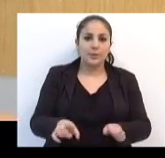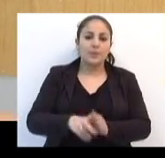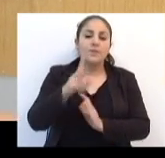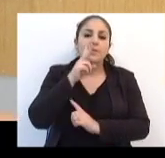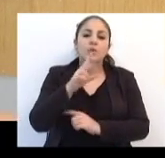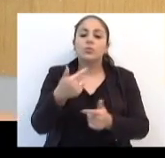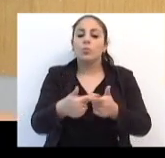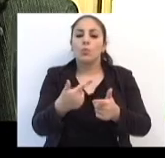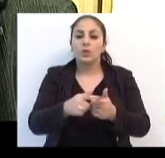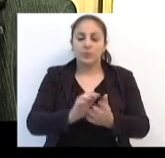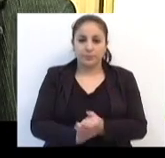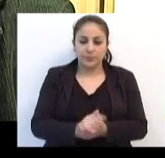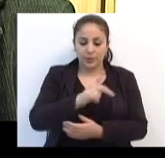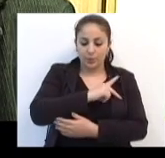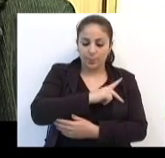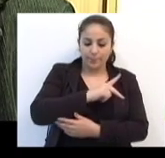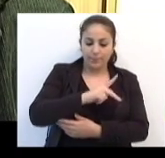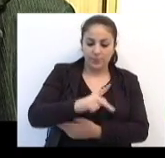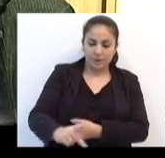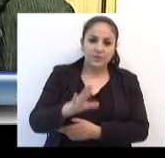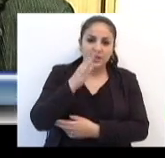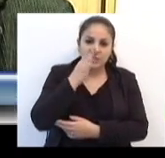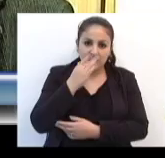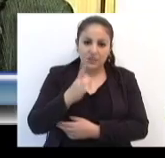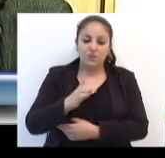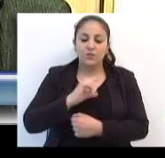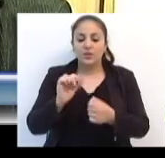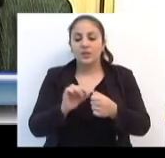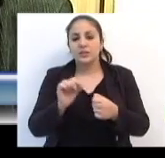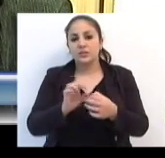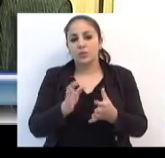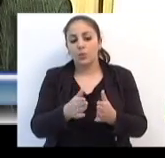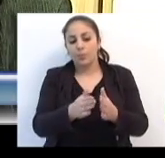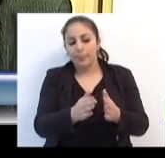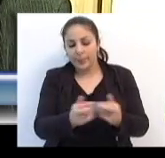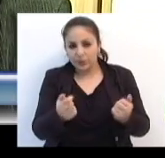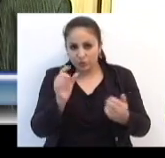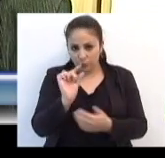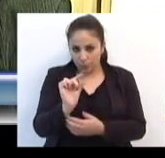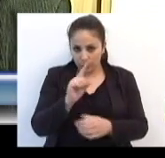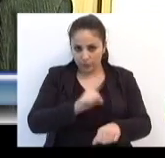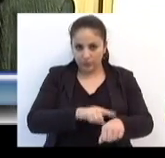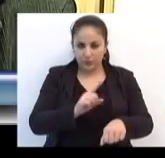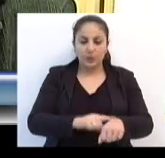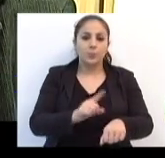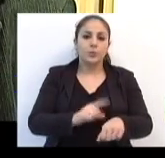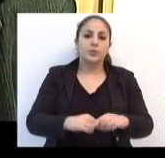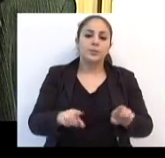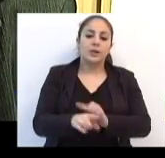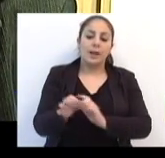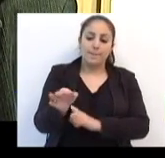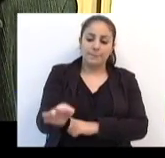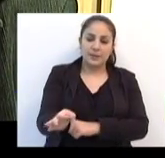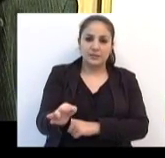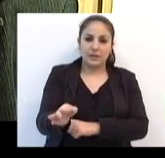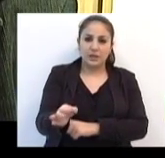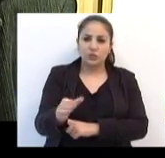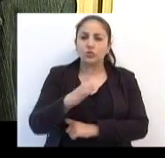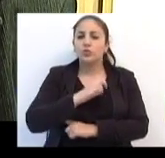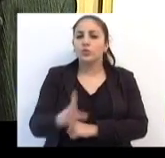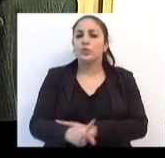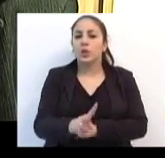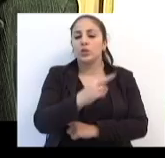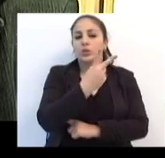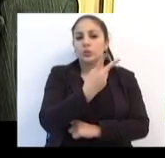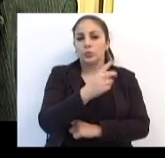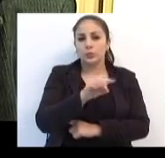Veja o motivo. Porque o prefeito lá fez uma licitação há pouco, onde a passagem lá custava R$